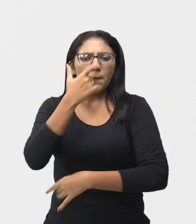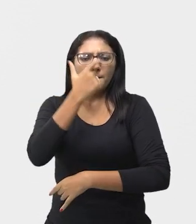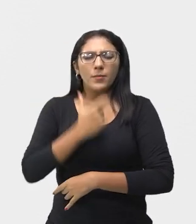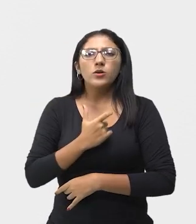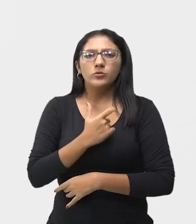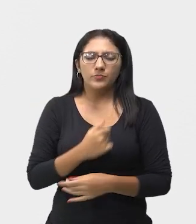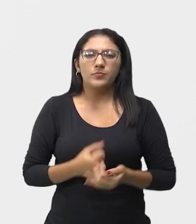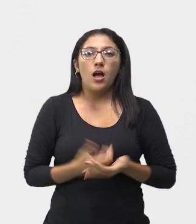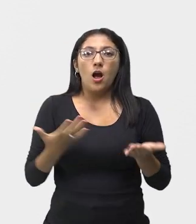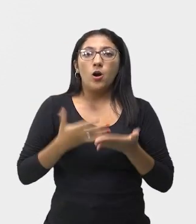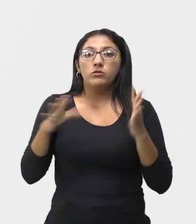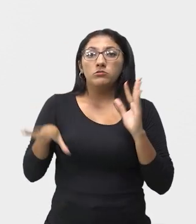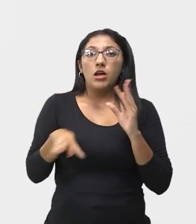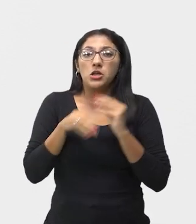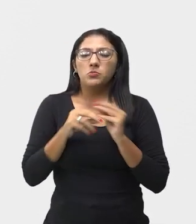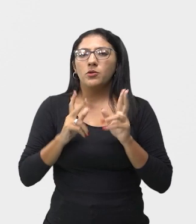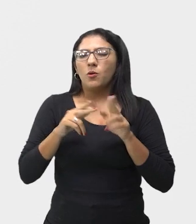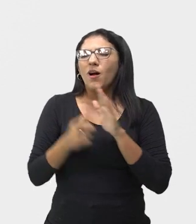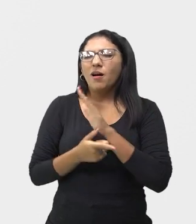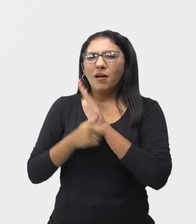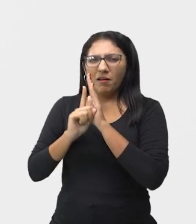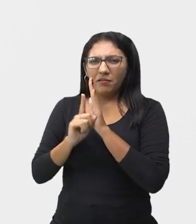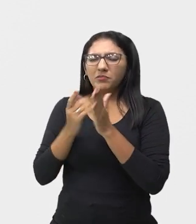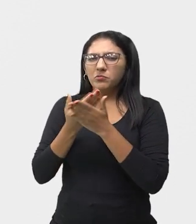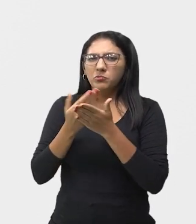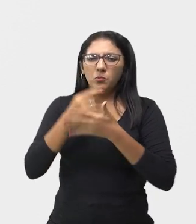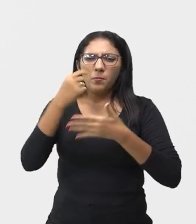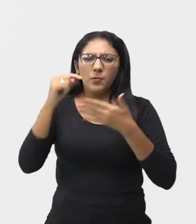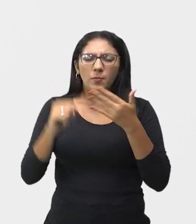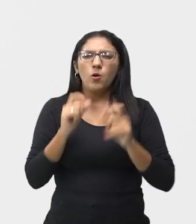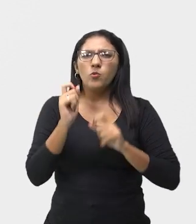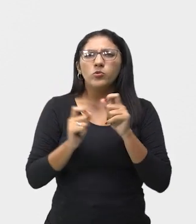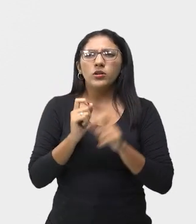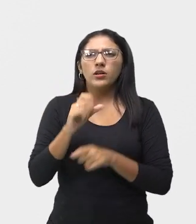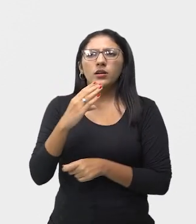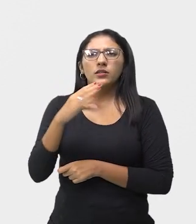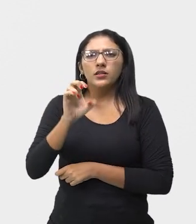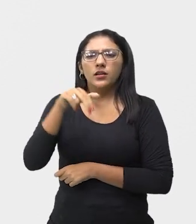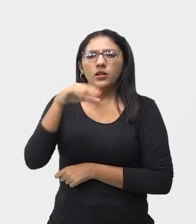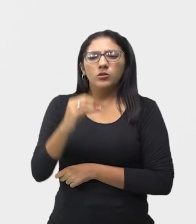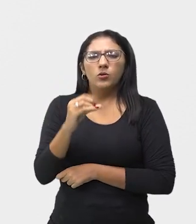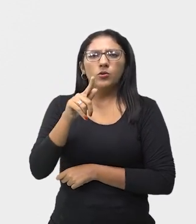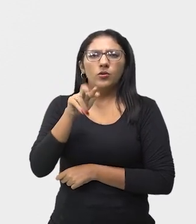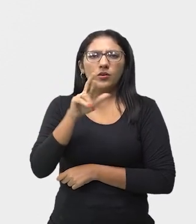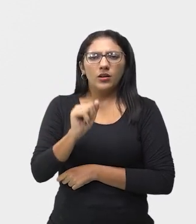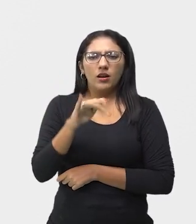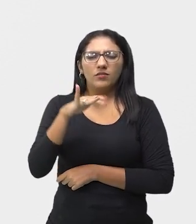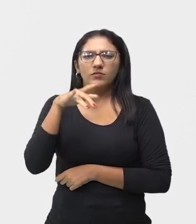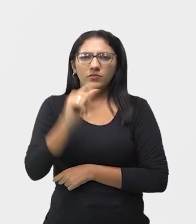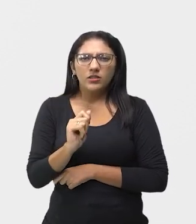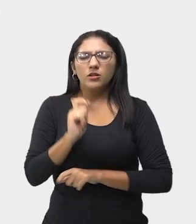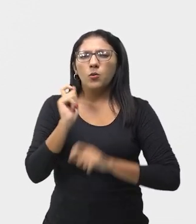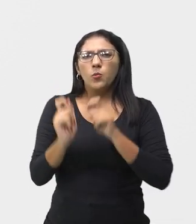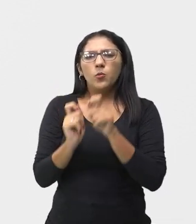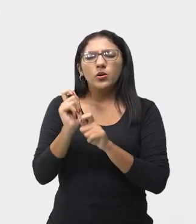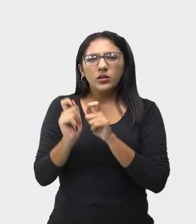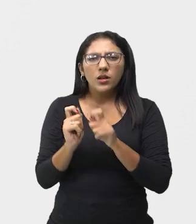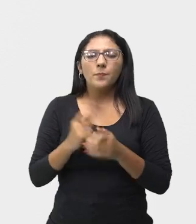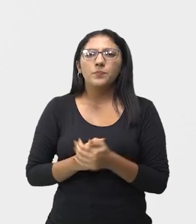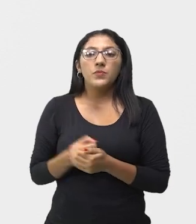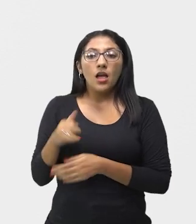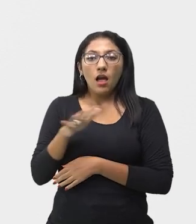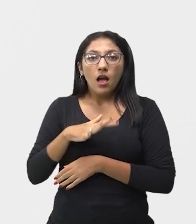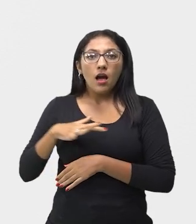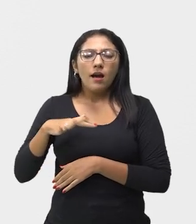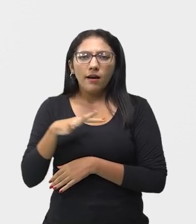fazer um resuminho que a gente falou da aula passada. O que é que vem ser a cenografia? Bem, a cenografia é o